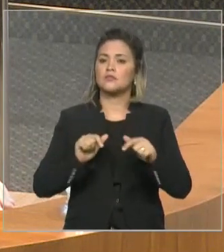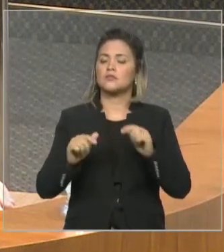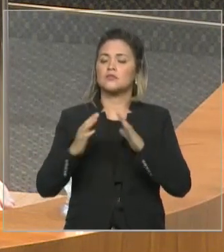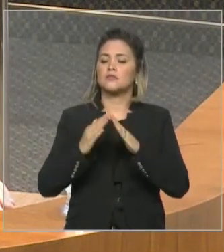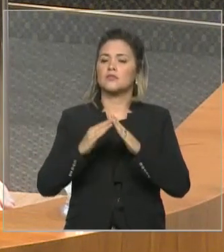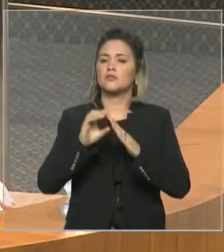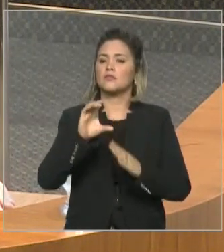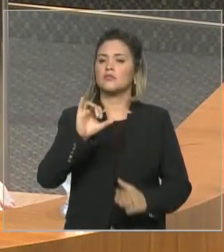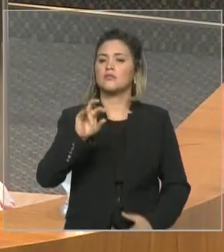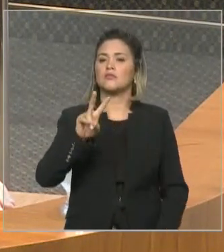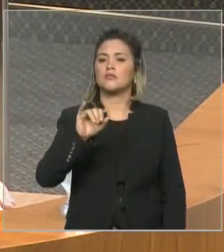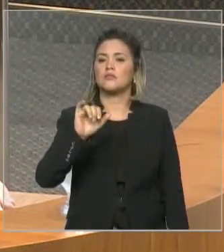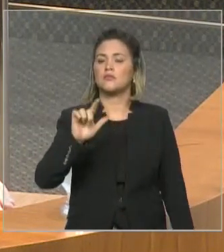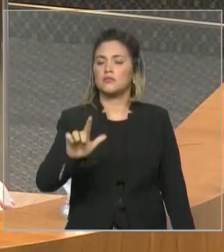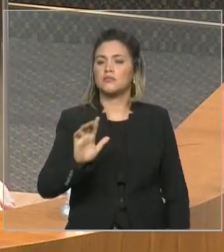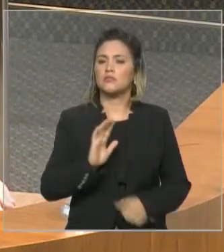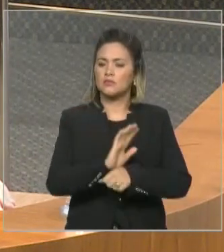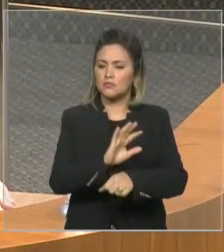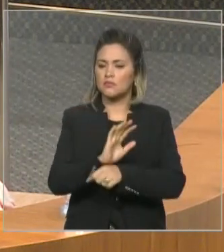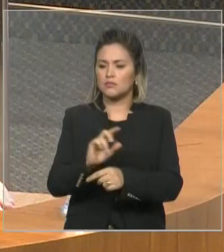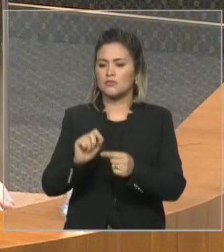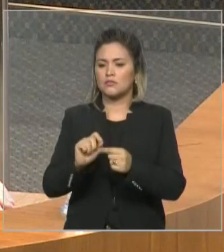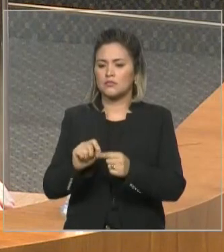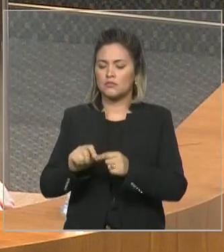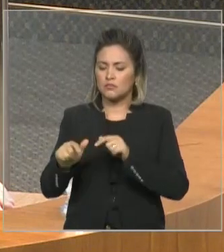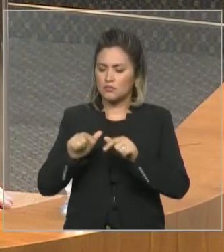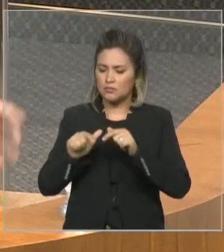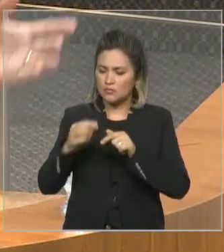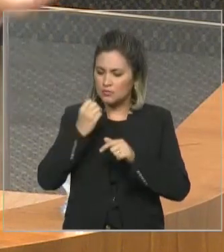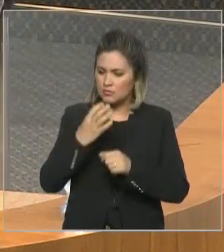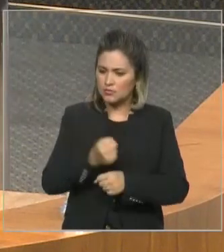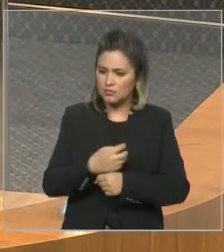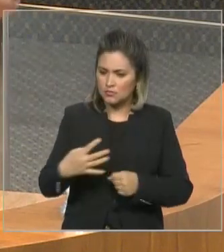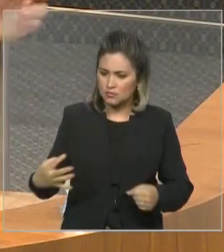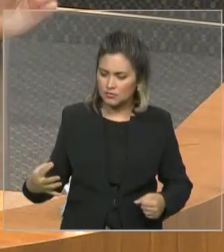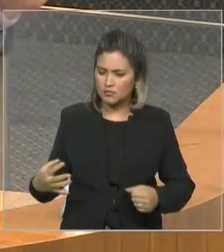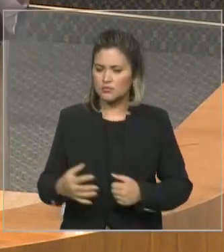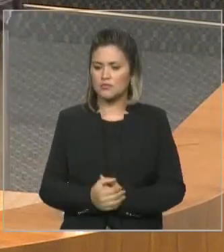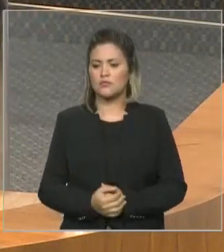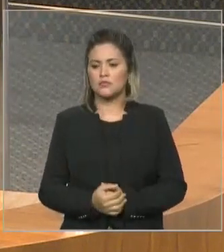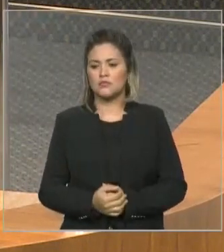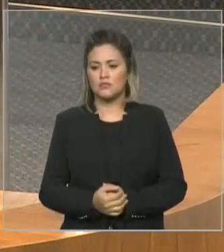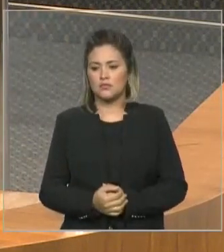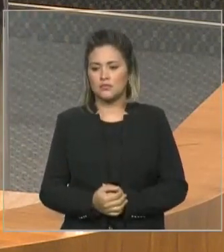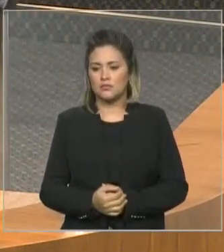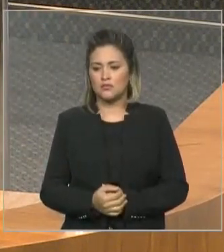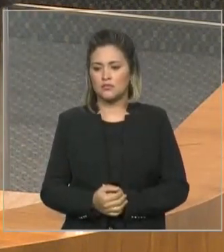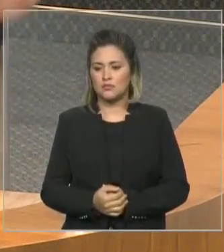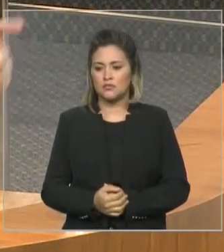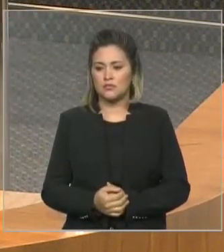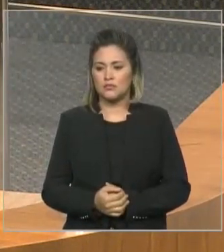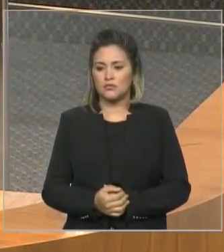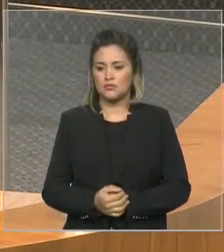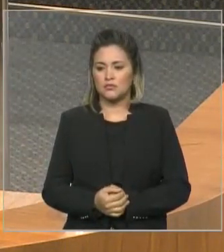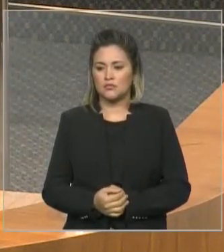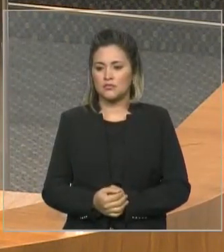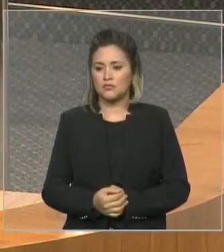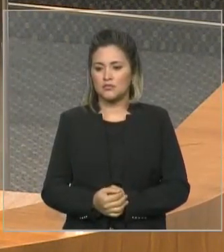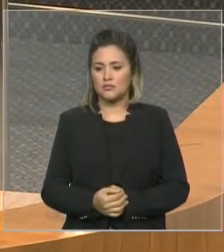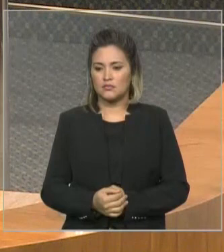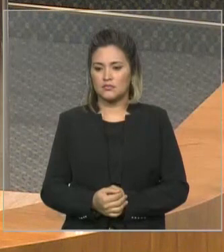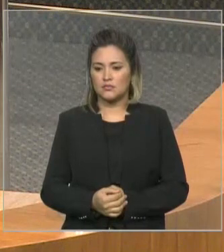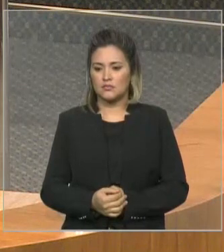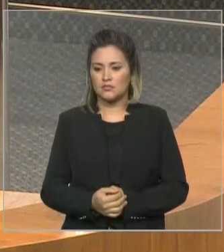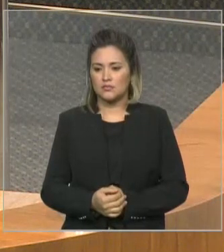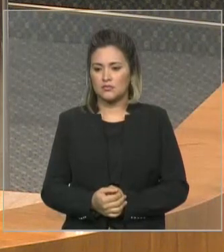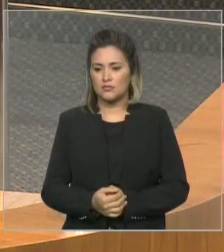para ajudá-los a fazer um bom mandato. Marcelo. Deputada Cleide, a senhora não... da mesa,